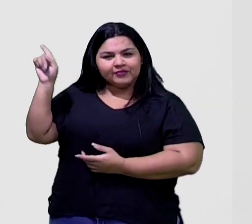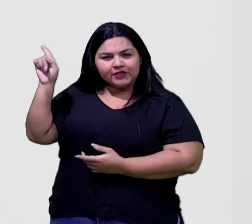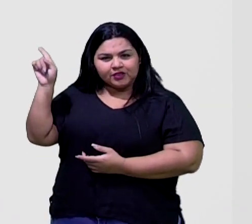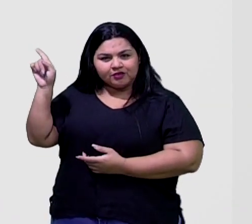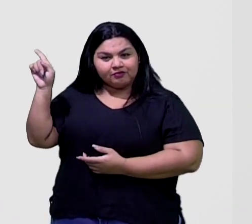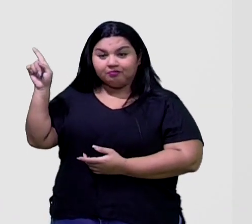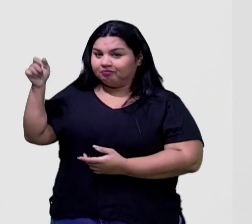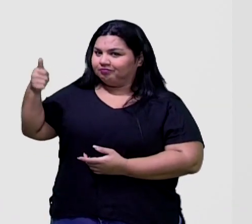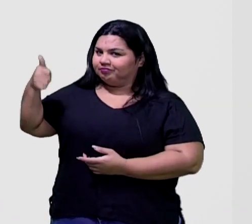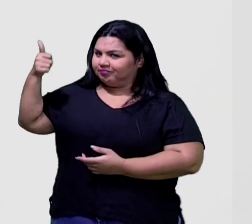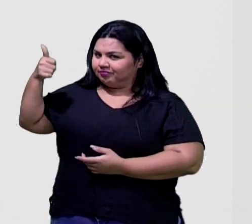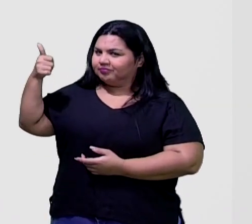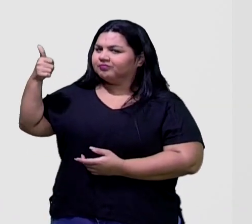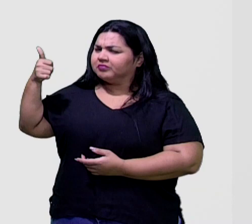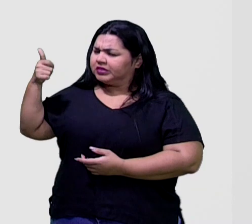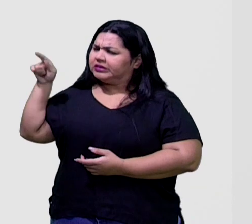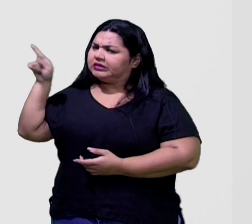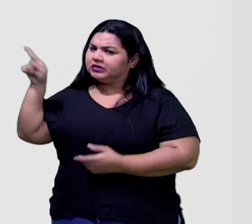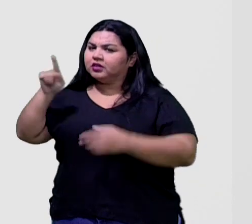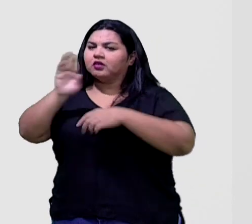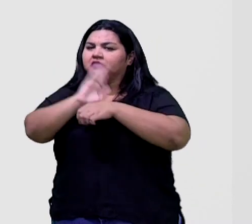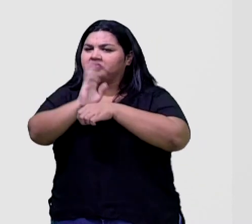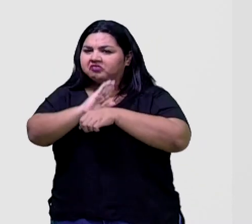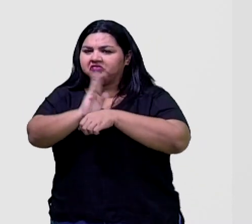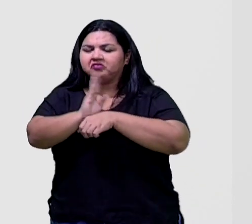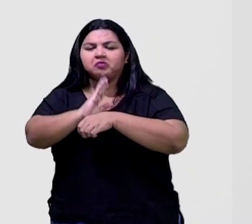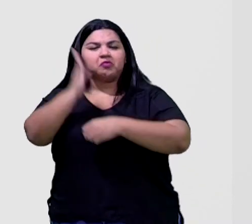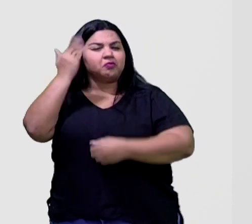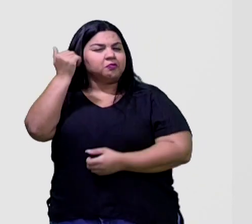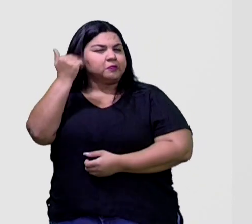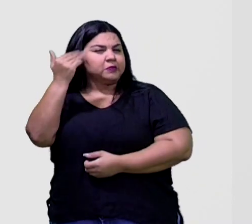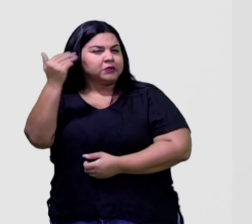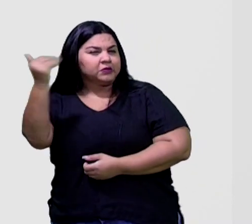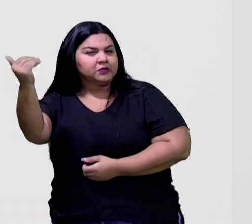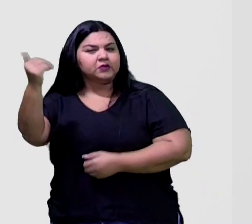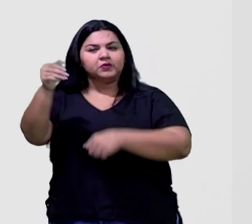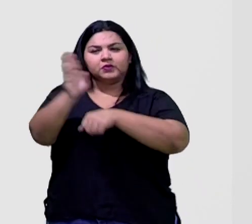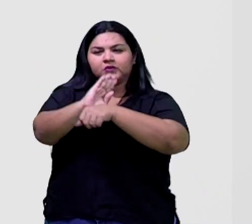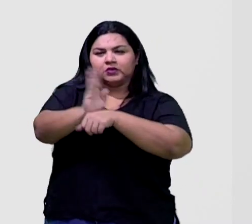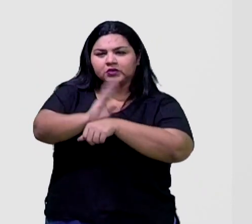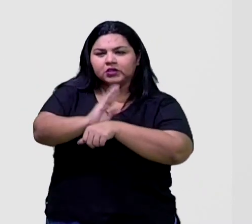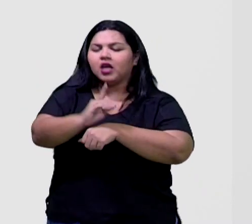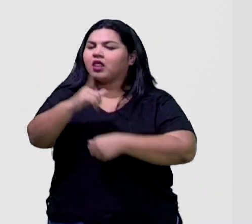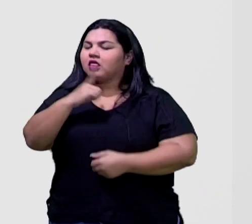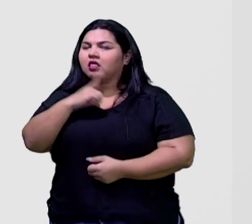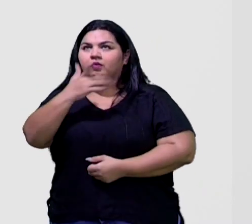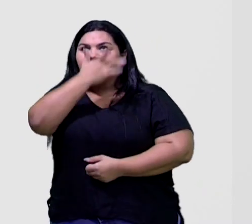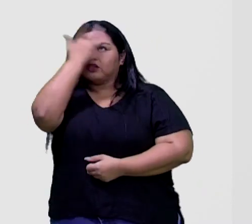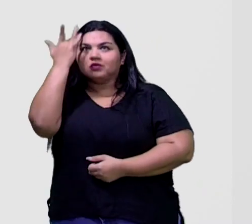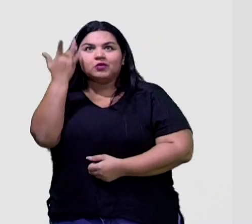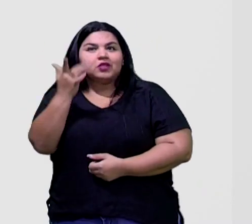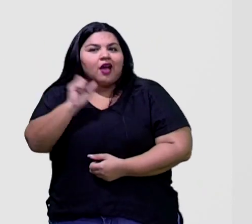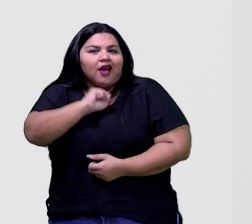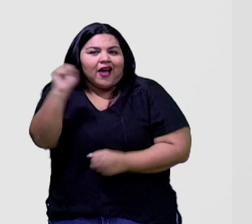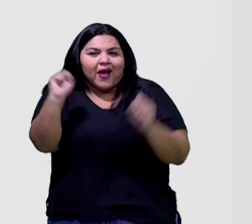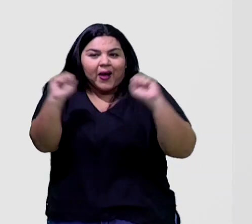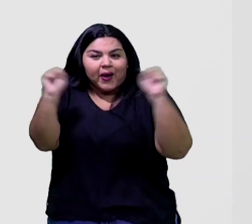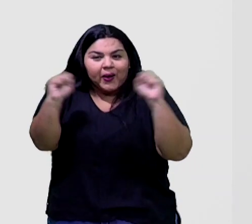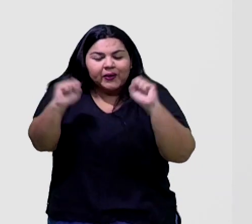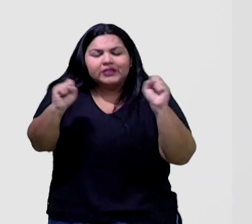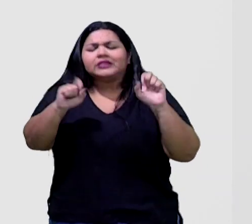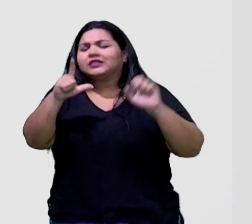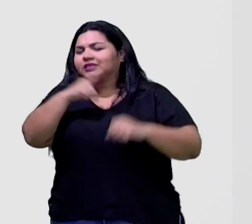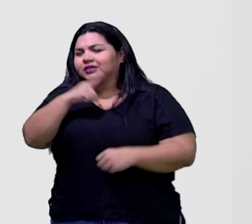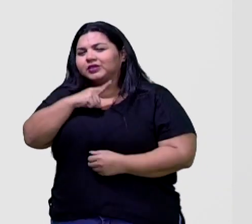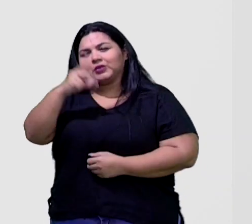Star Wars, olha só, tem, ó, esse filme, gente, é um clássico, né? Do cinema, tem muitos fãs pelo mundo, não é? Tem aí a